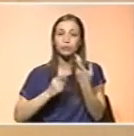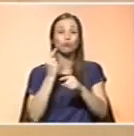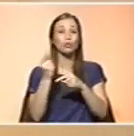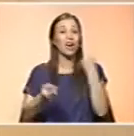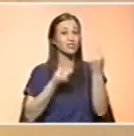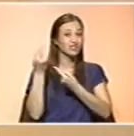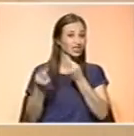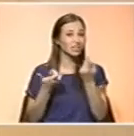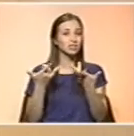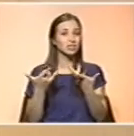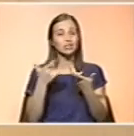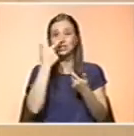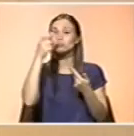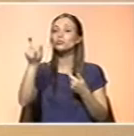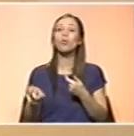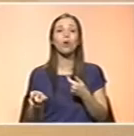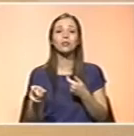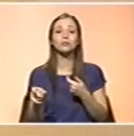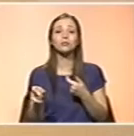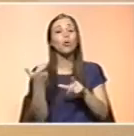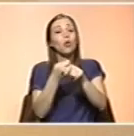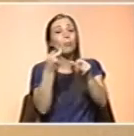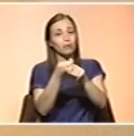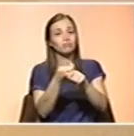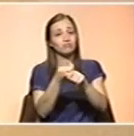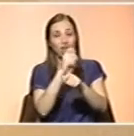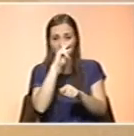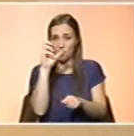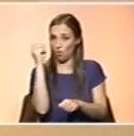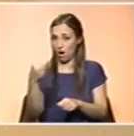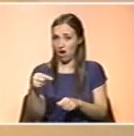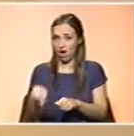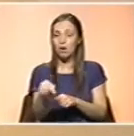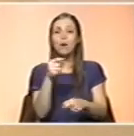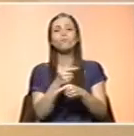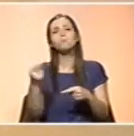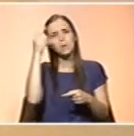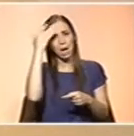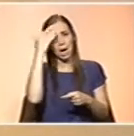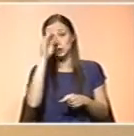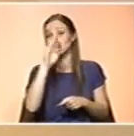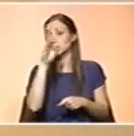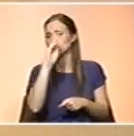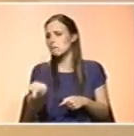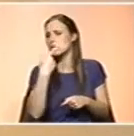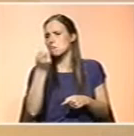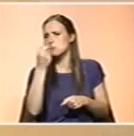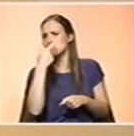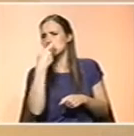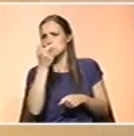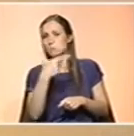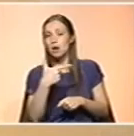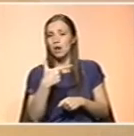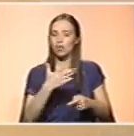no comportamento, no comportamento das pessoas. Que é? acham que se tomarem mais, vão ter um efeito